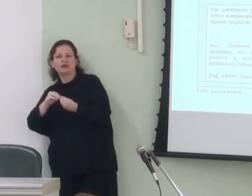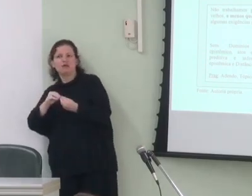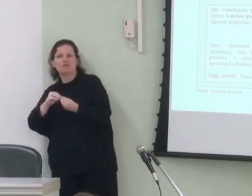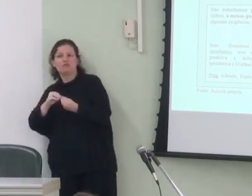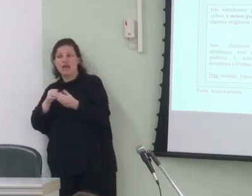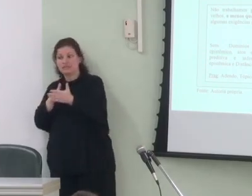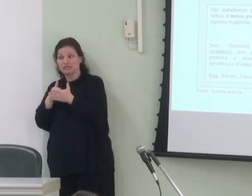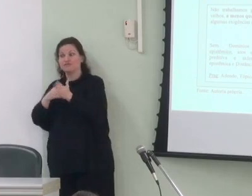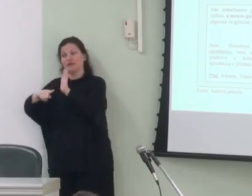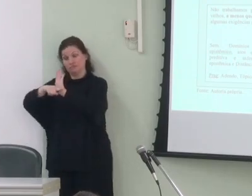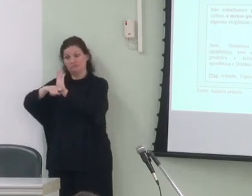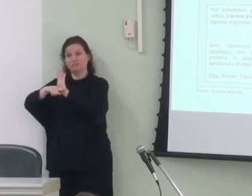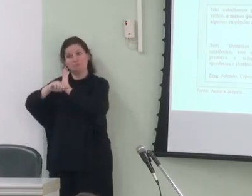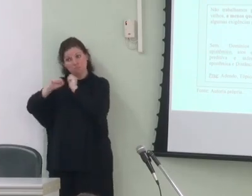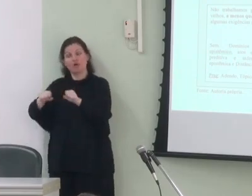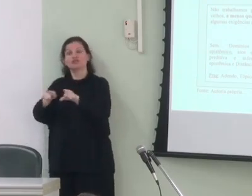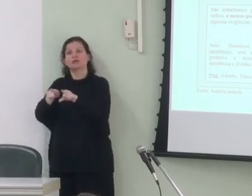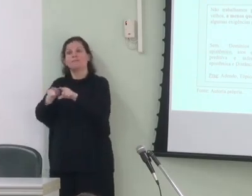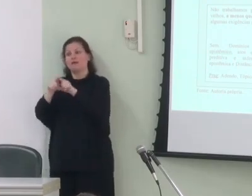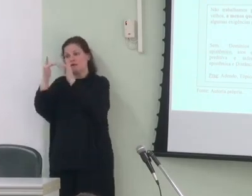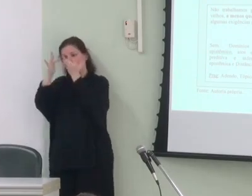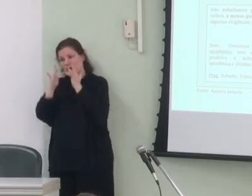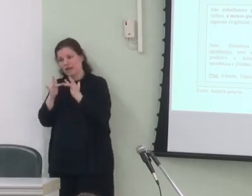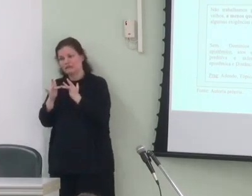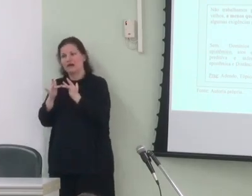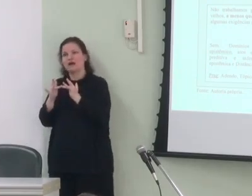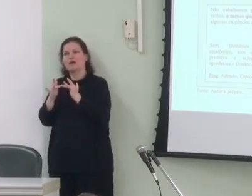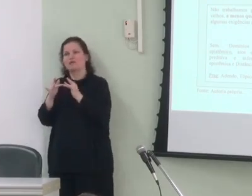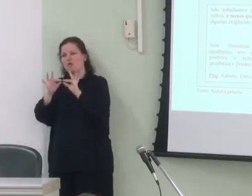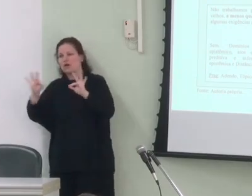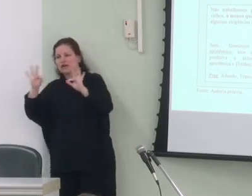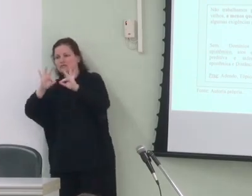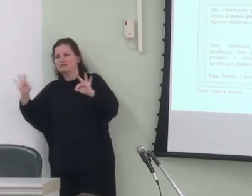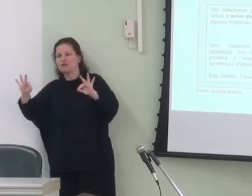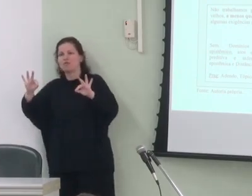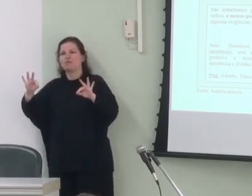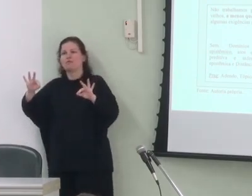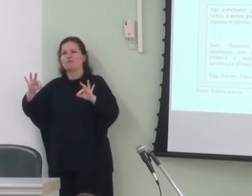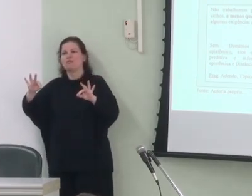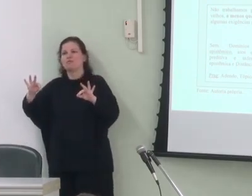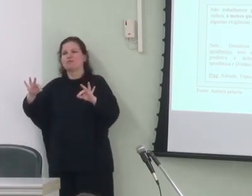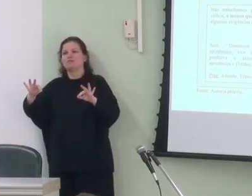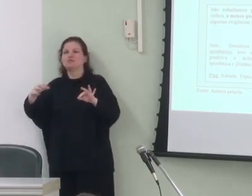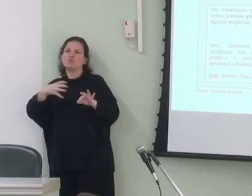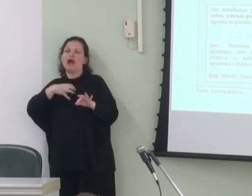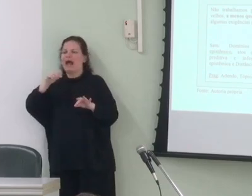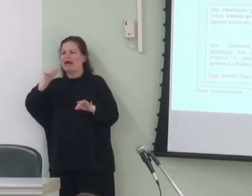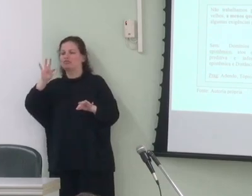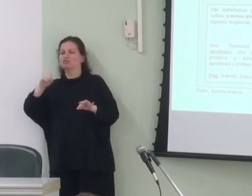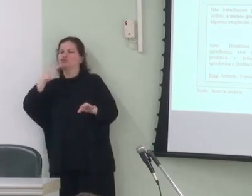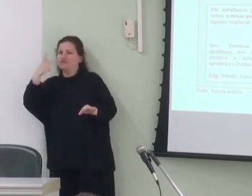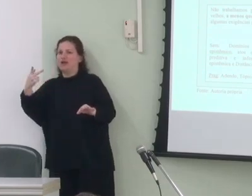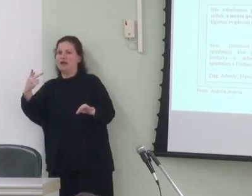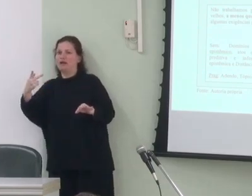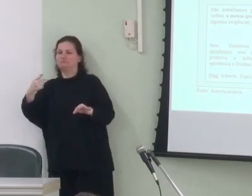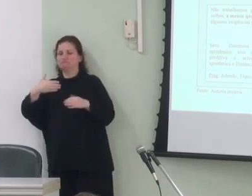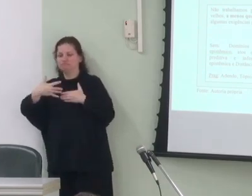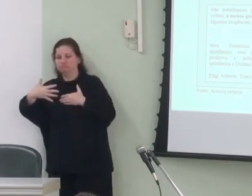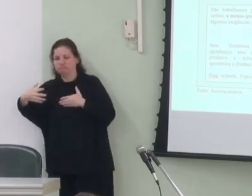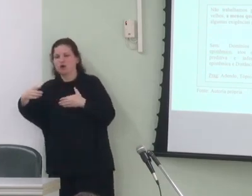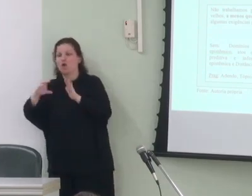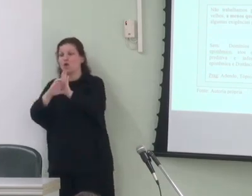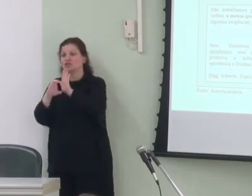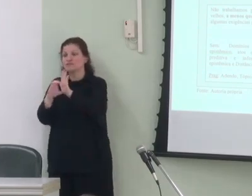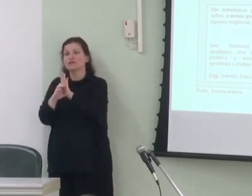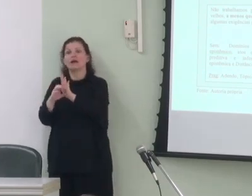restritivas negativas podem também conectar orações no domínio do ato de fala como consequência codificam distância